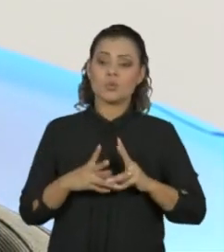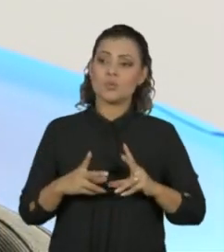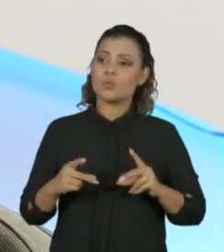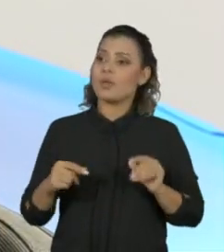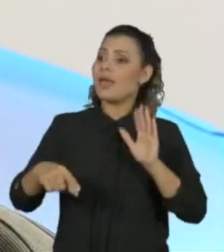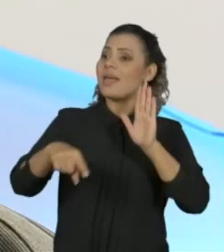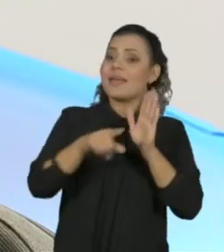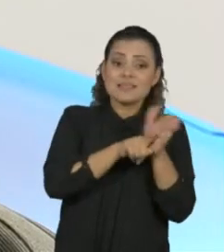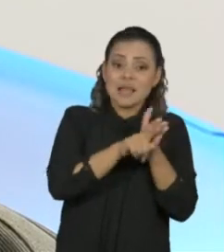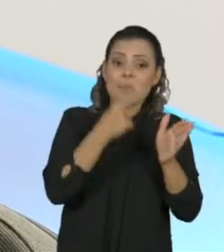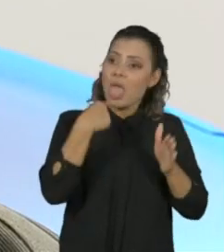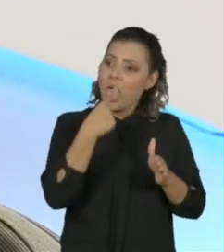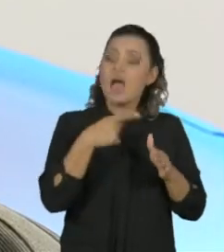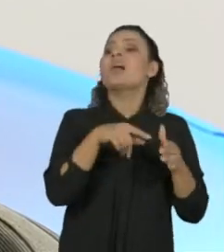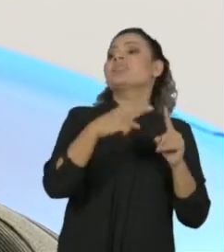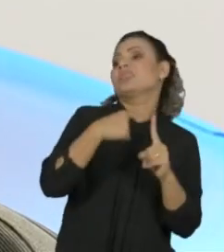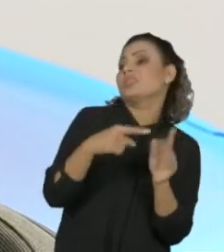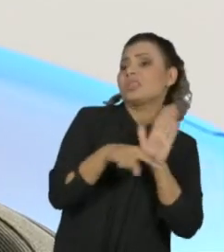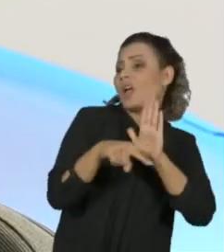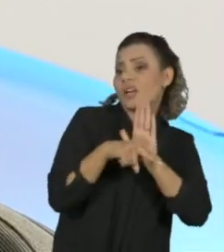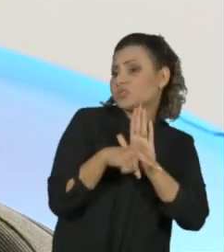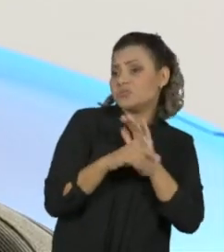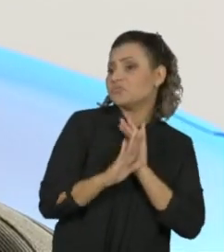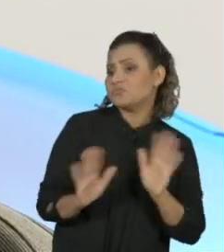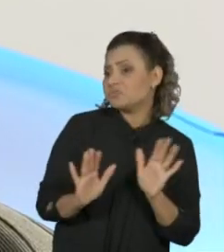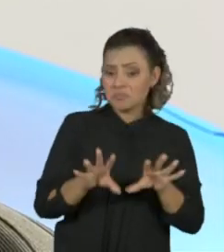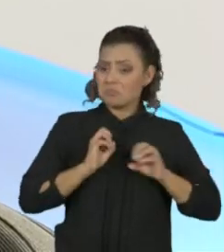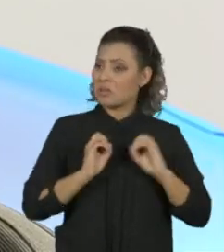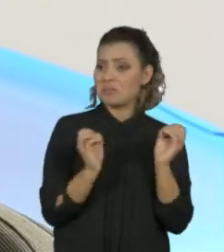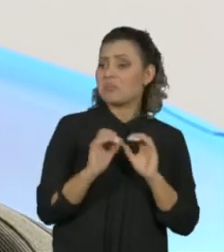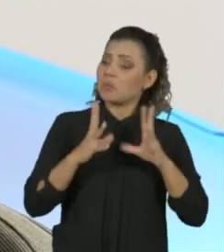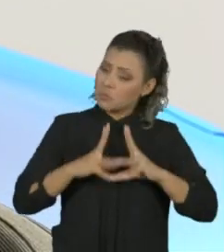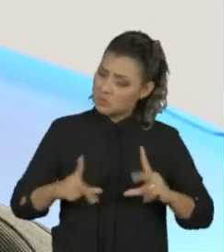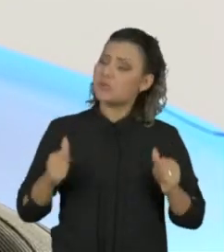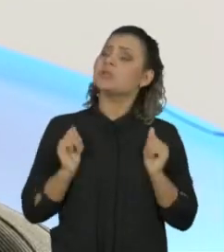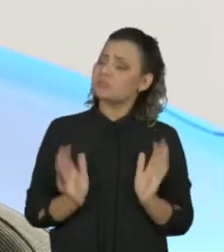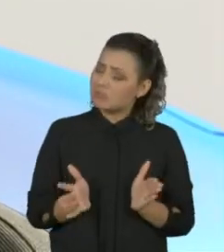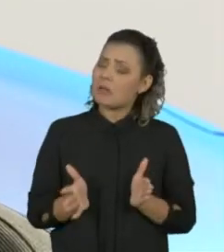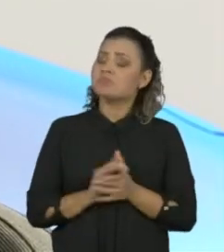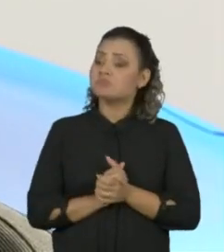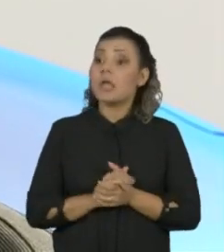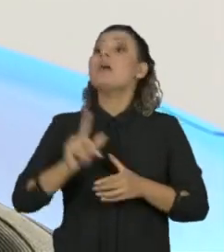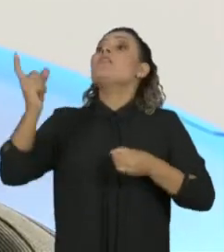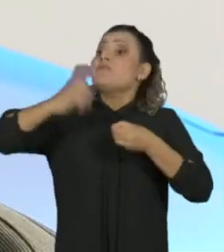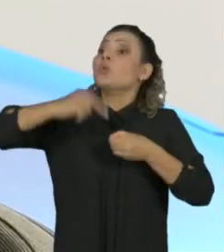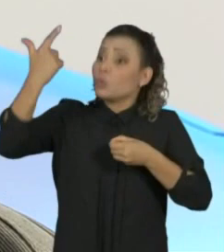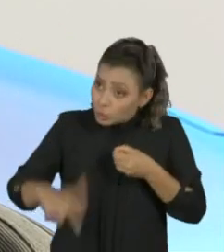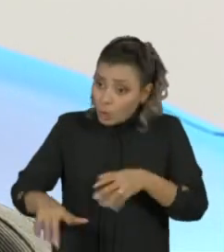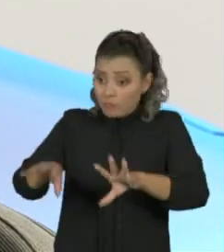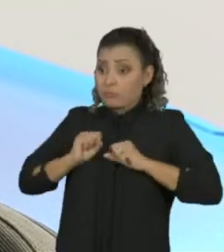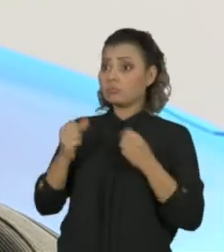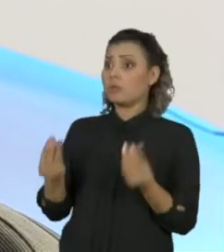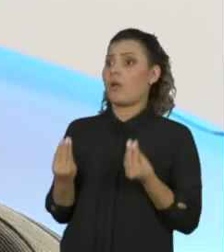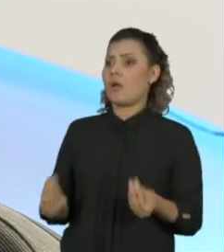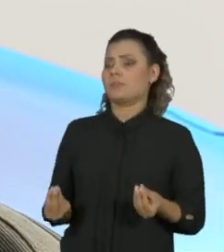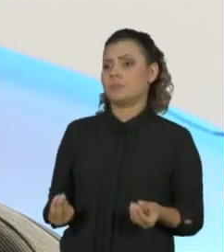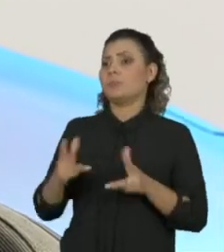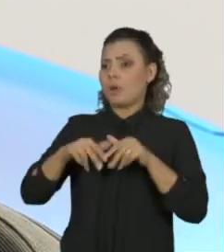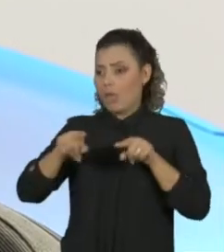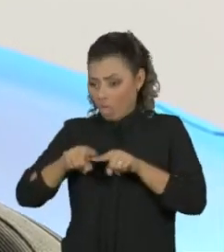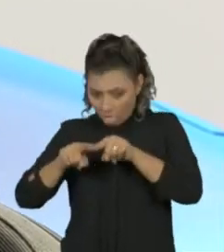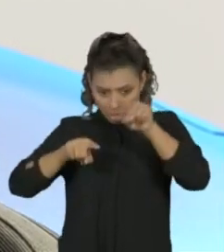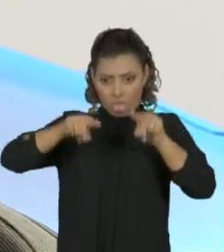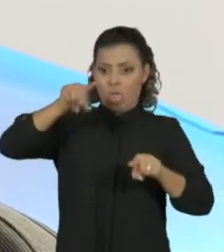algumas pessoas que não manifestavam sintomas ou que estavam aparentemente curadas do vírus, voltaram a manifestar o vírus no corpo por causa dessa diferença.